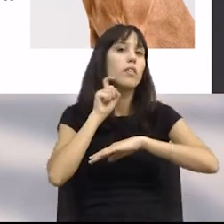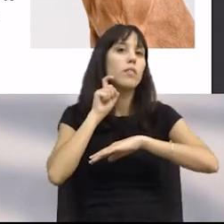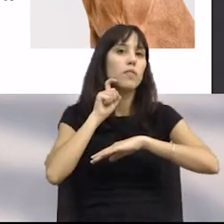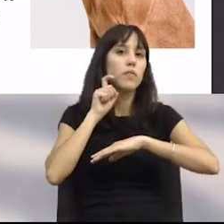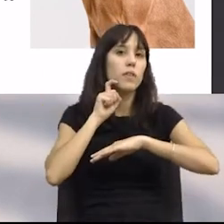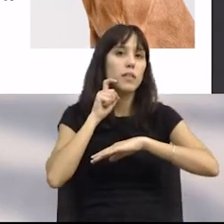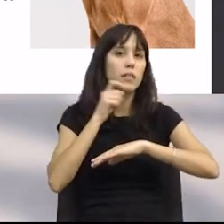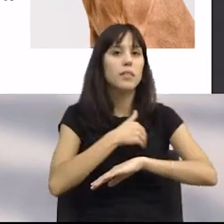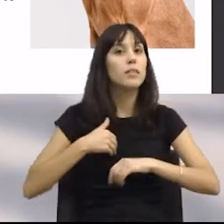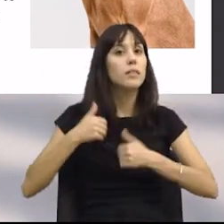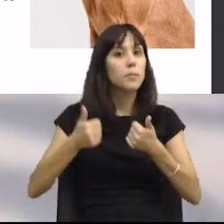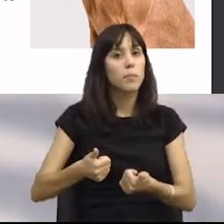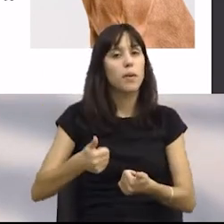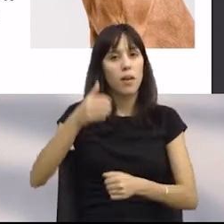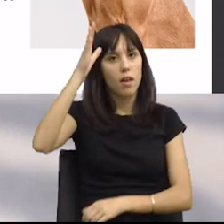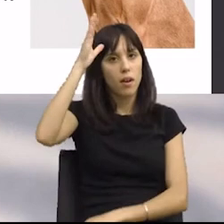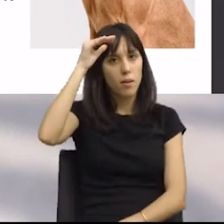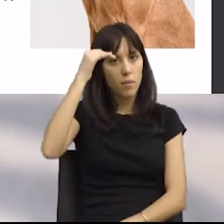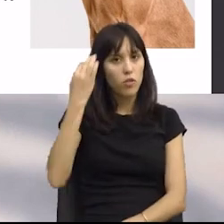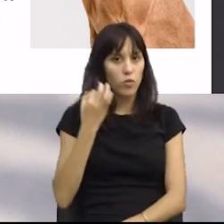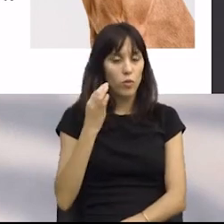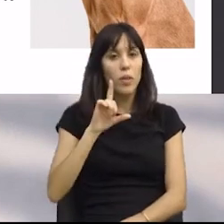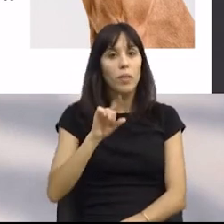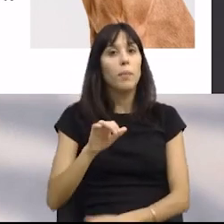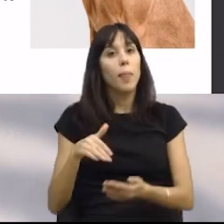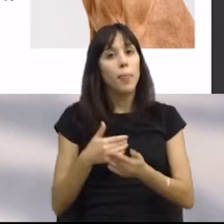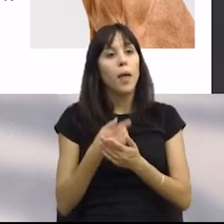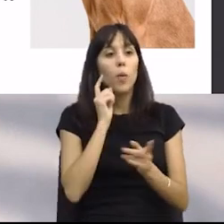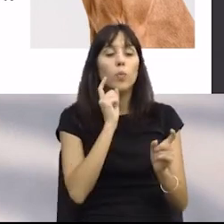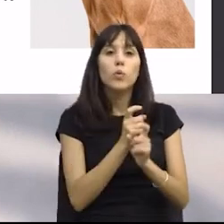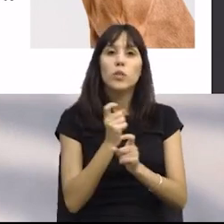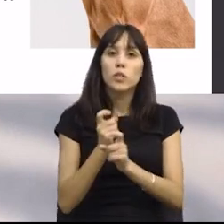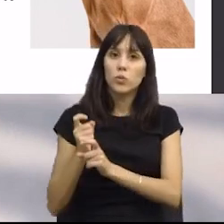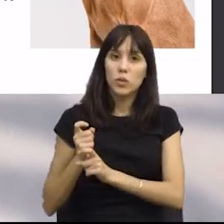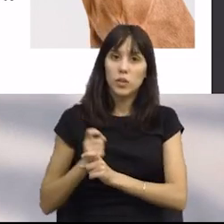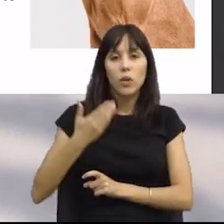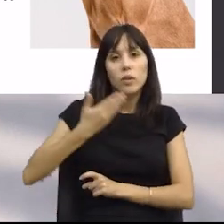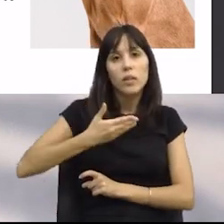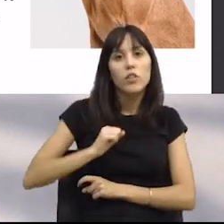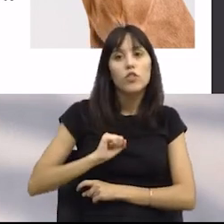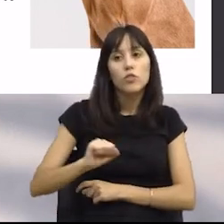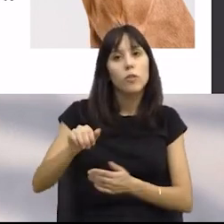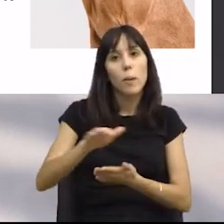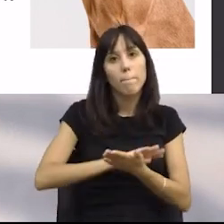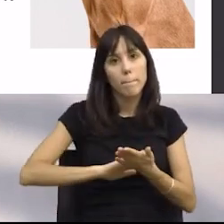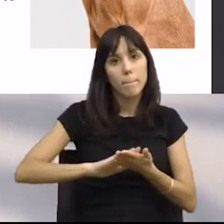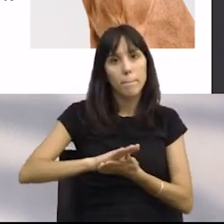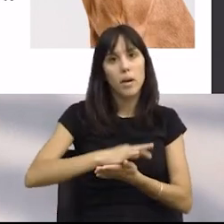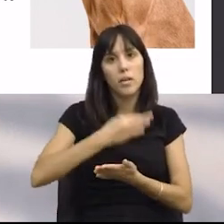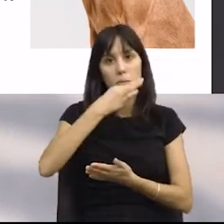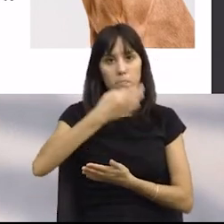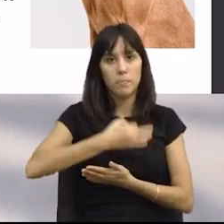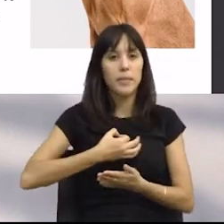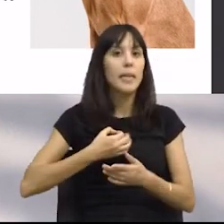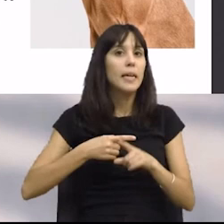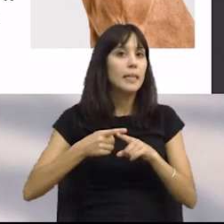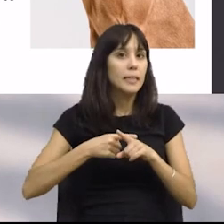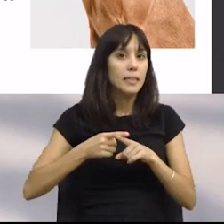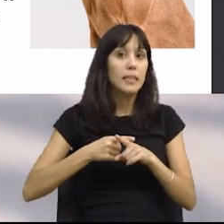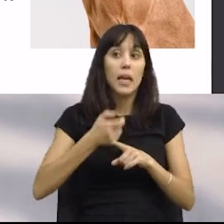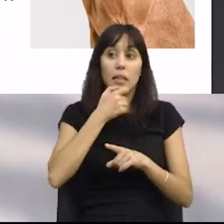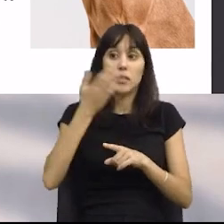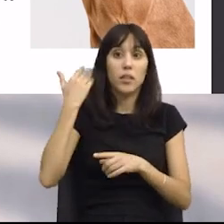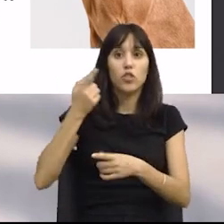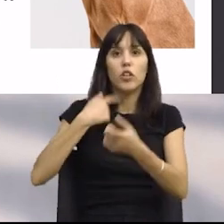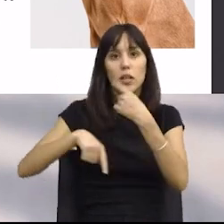-estar e a proteção dos animais, bem como promover a celária e monitorizar a prosseguição dos seus direitos e interesses mediante queixa,